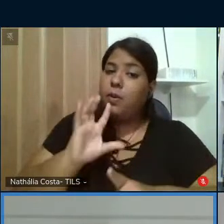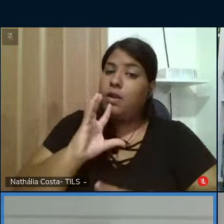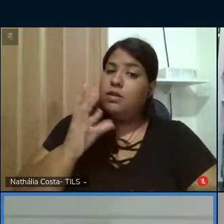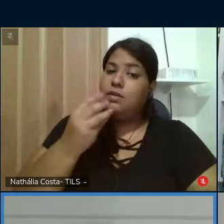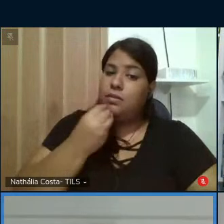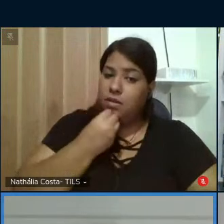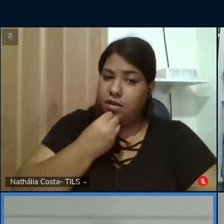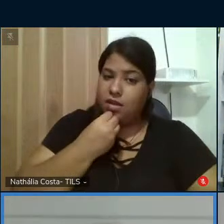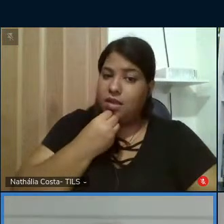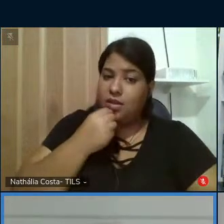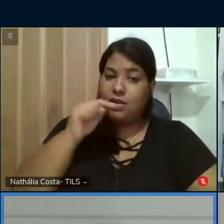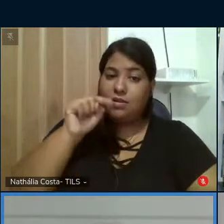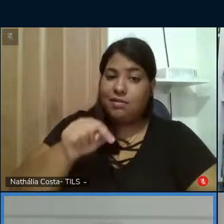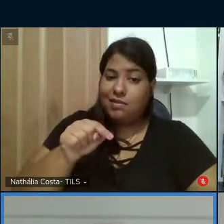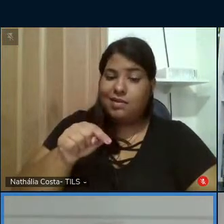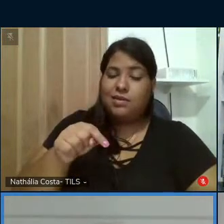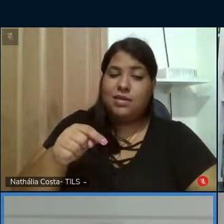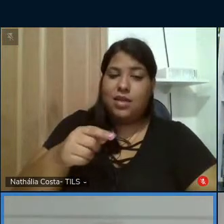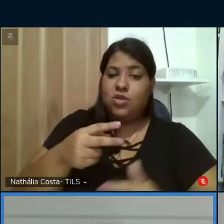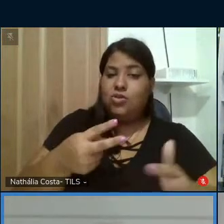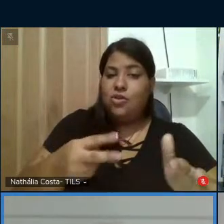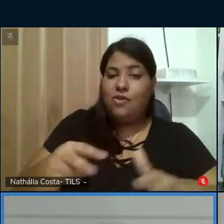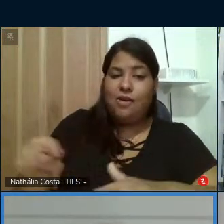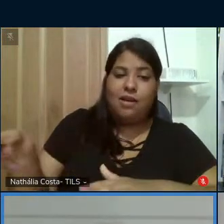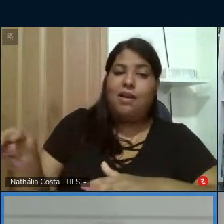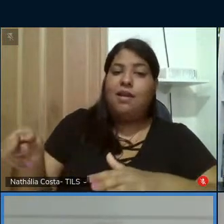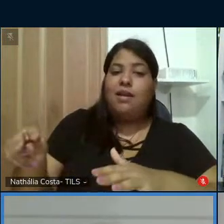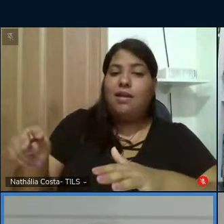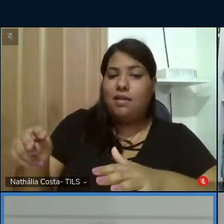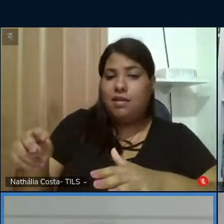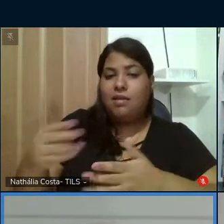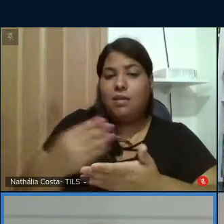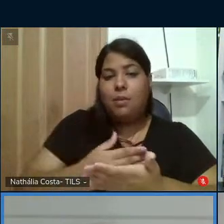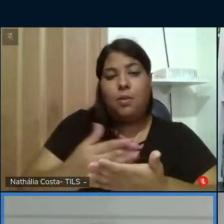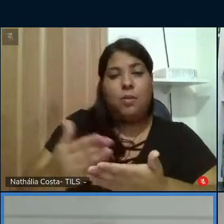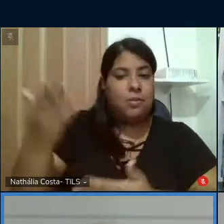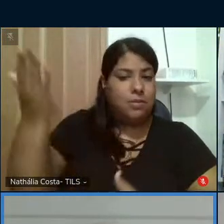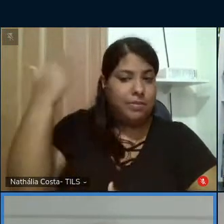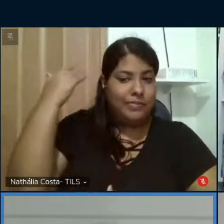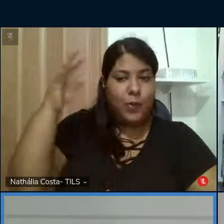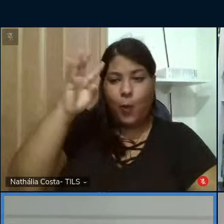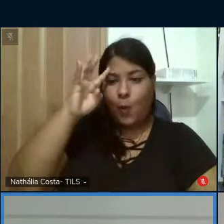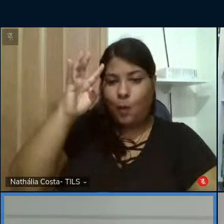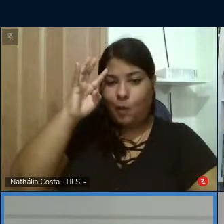nessas jornadas que começaram na última quarta-feira